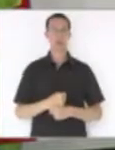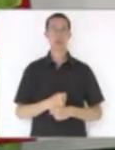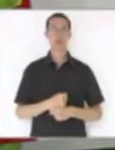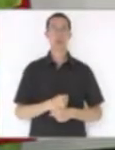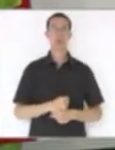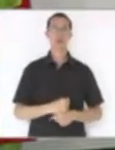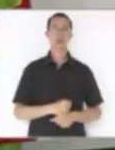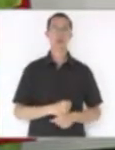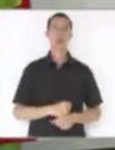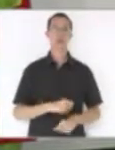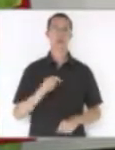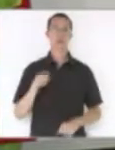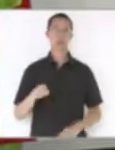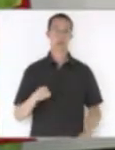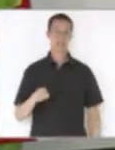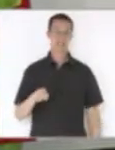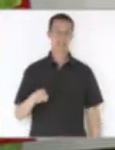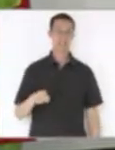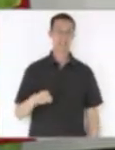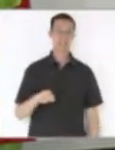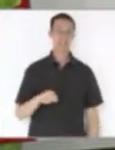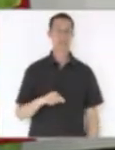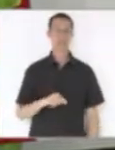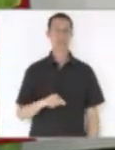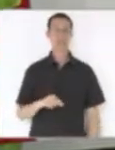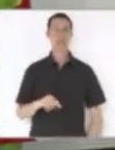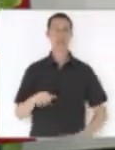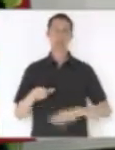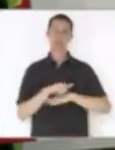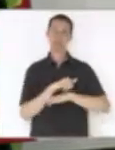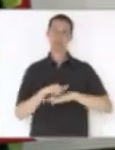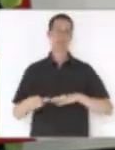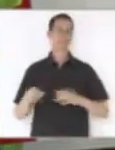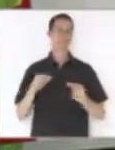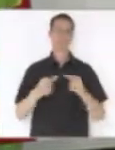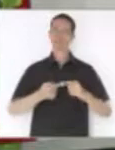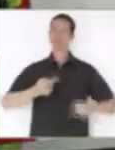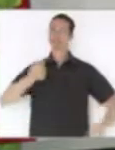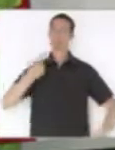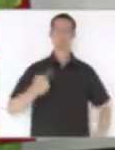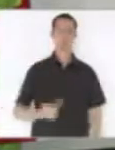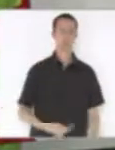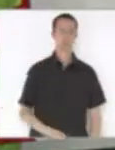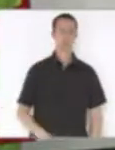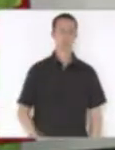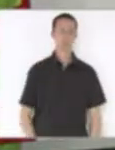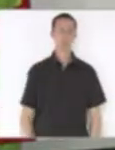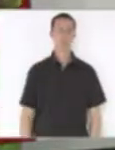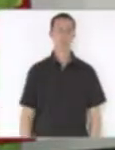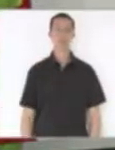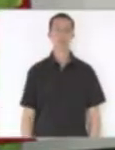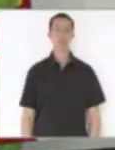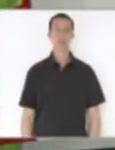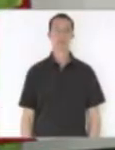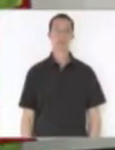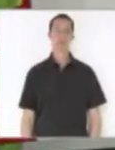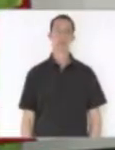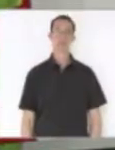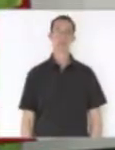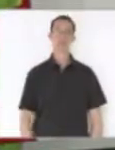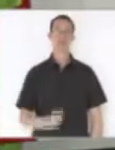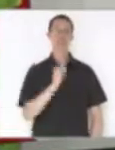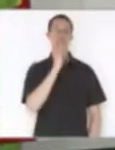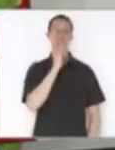é uma manobra que não tem o menor sentido. Veja, por exemplo, vamos pegar o